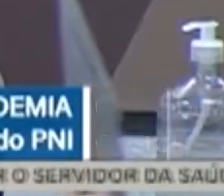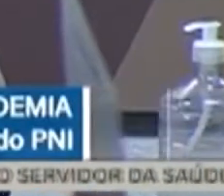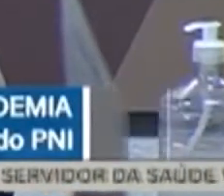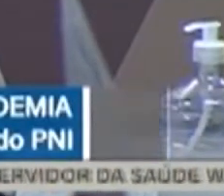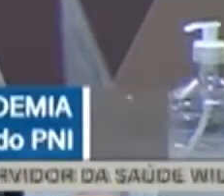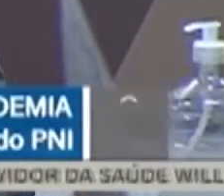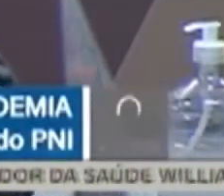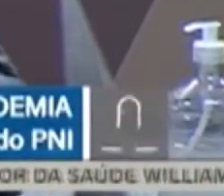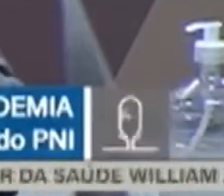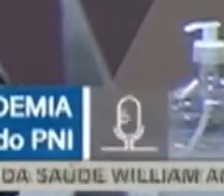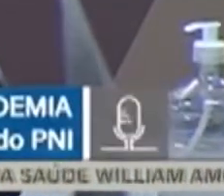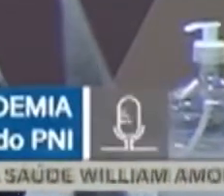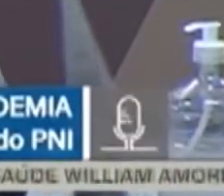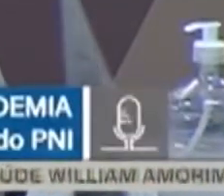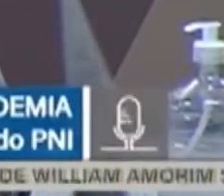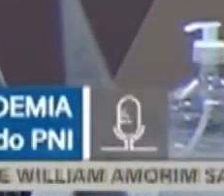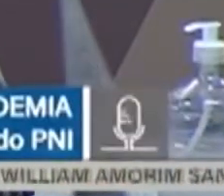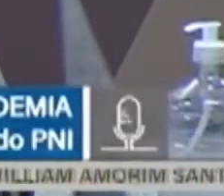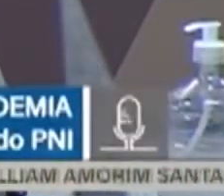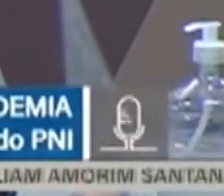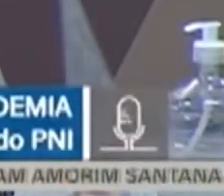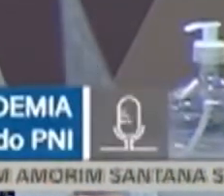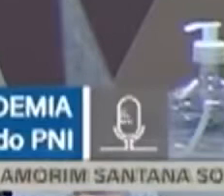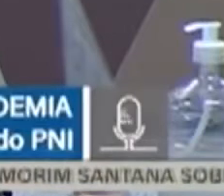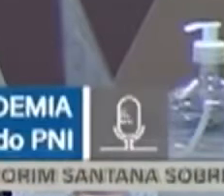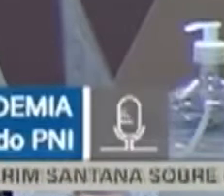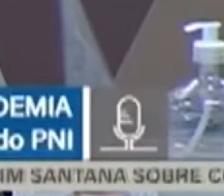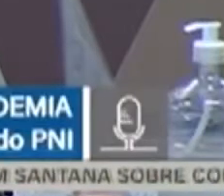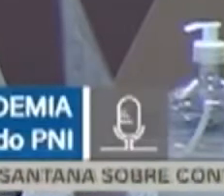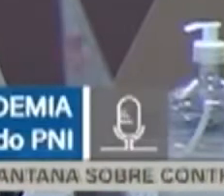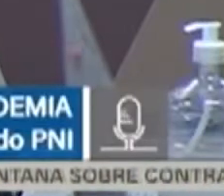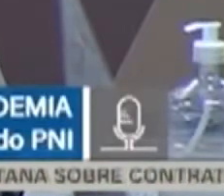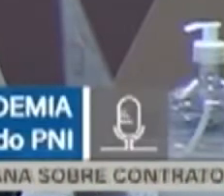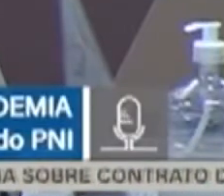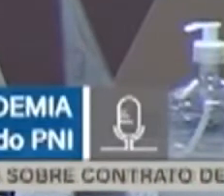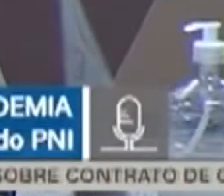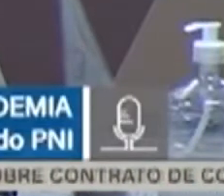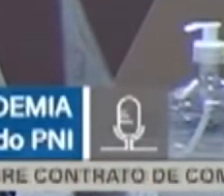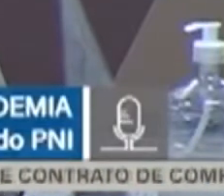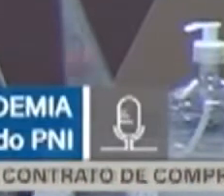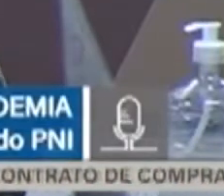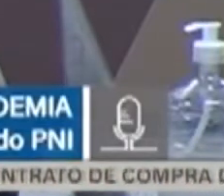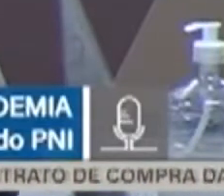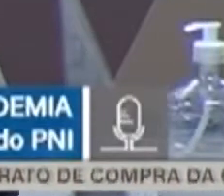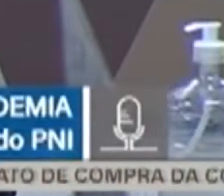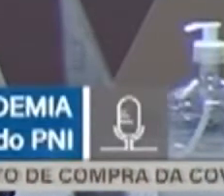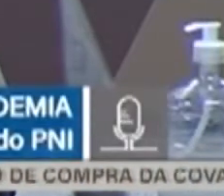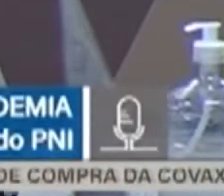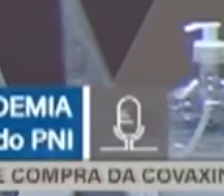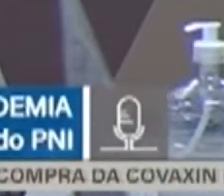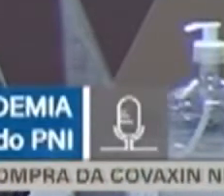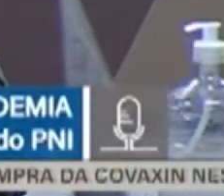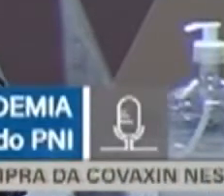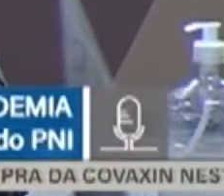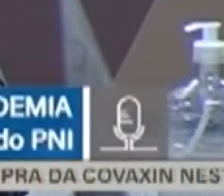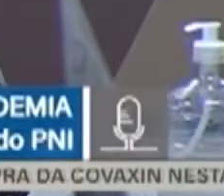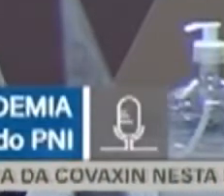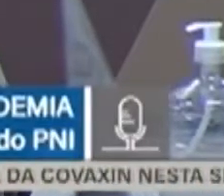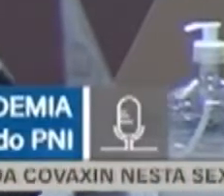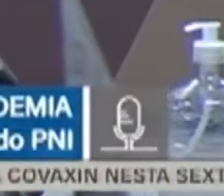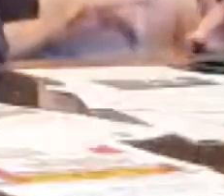Brasil dê certo. Por favor, presidente, diga para a gente que o deputado Luiz Miranda é um